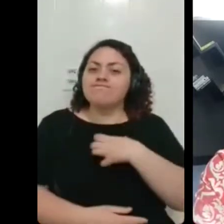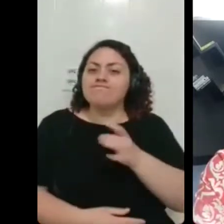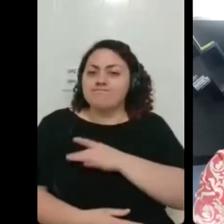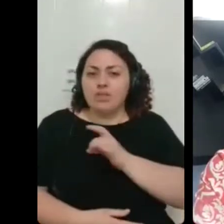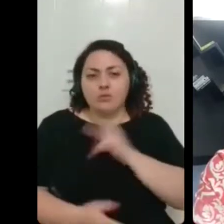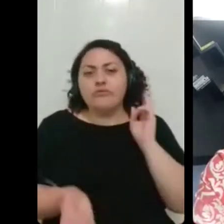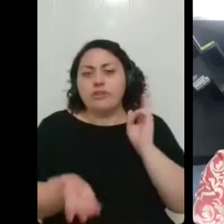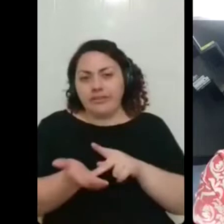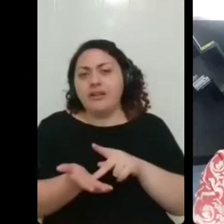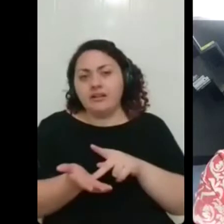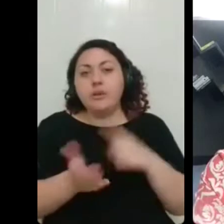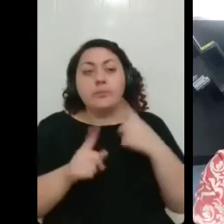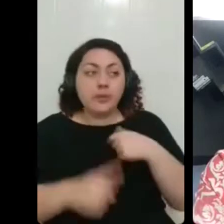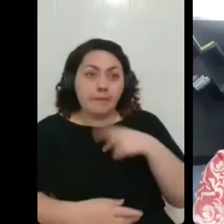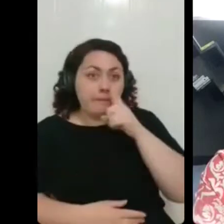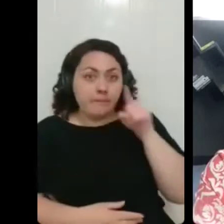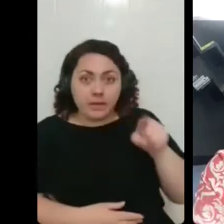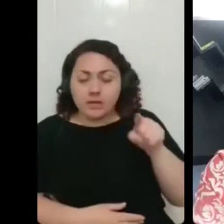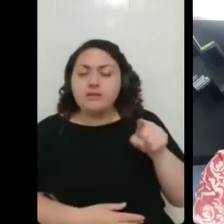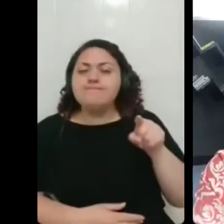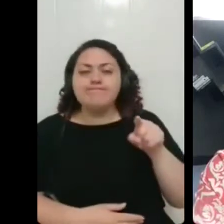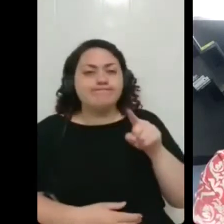tá? ficou numa situação muito debilitada